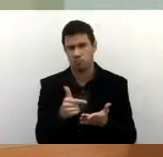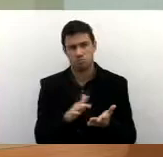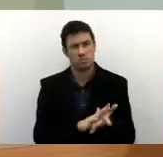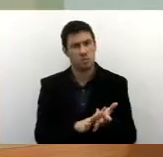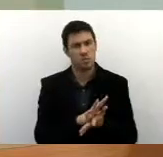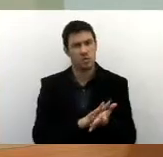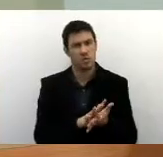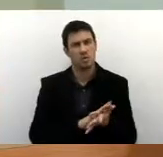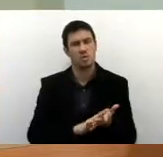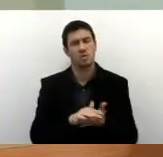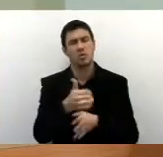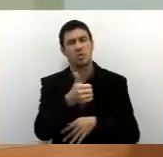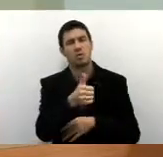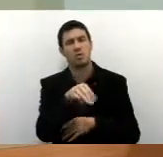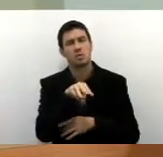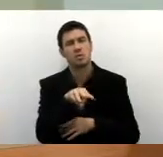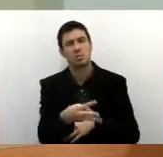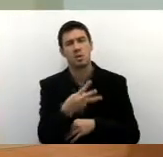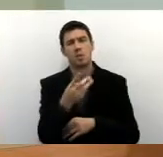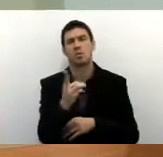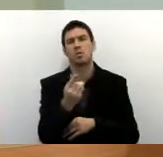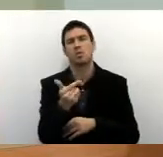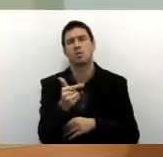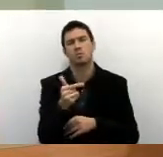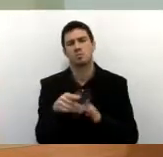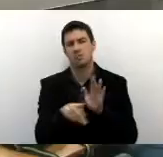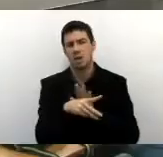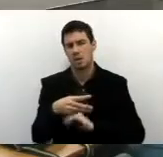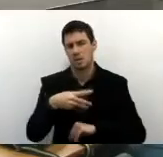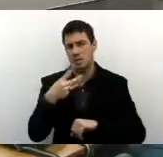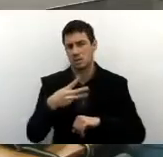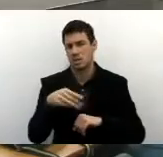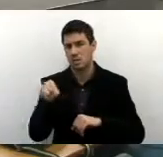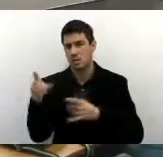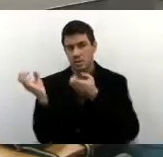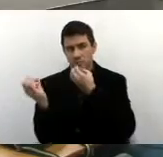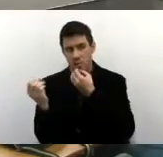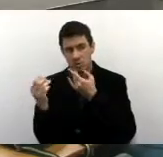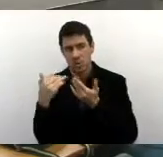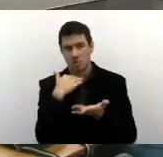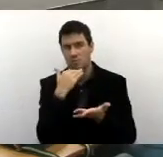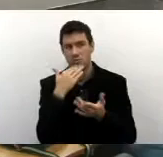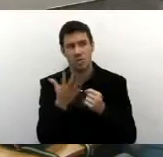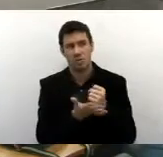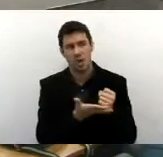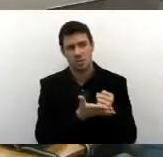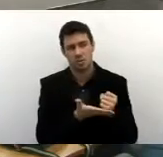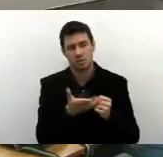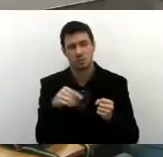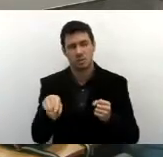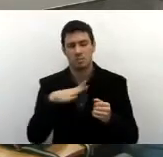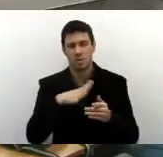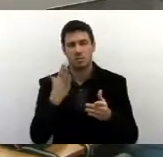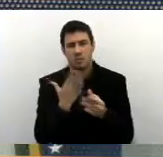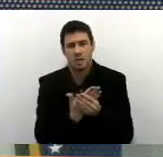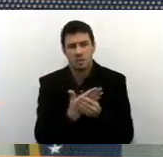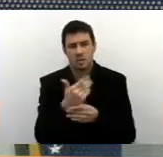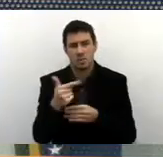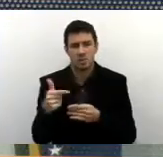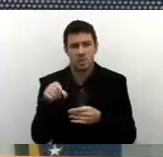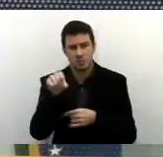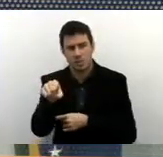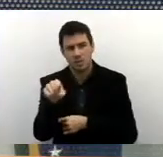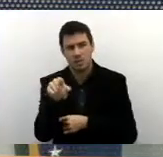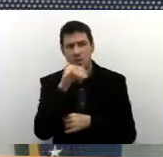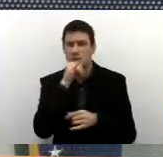serviço terceirizado. Não, da minha pasta, não. Essa sua informação não procede. Da minha pasta, não. O senhor deve estar com